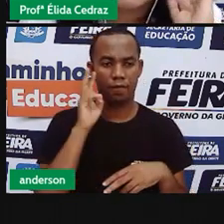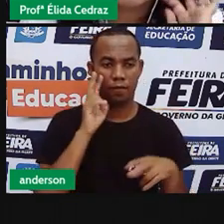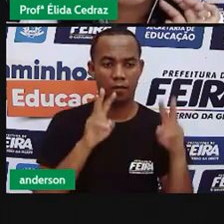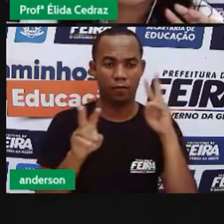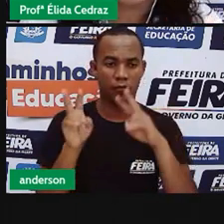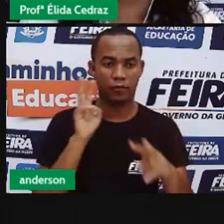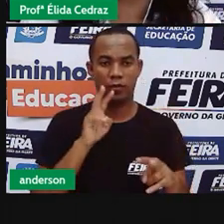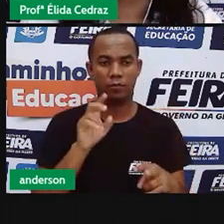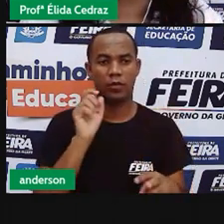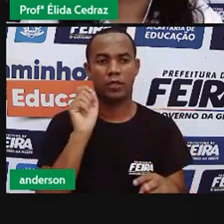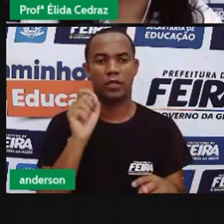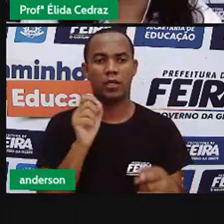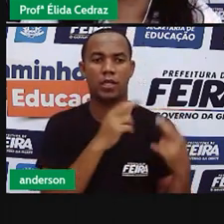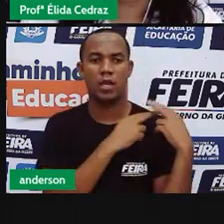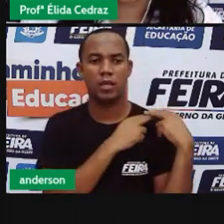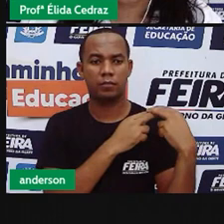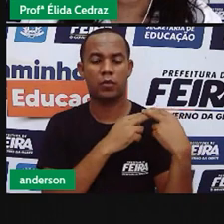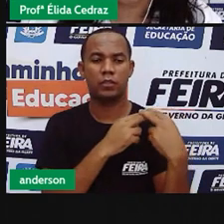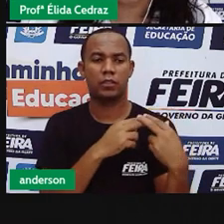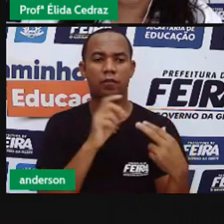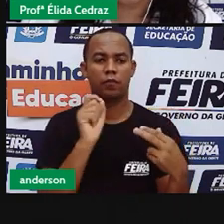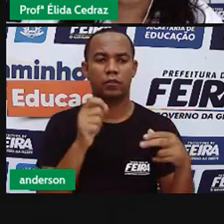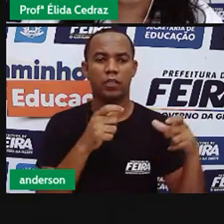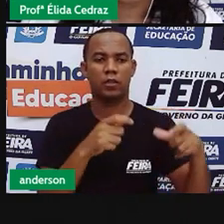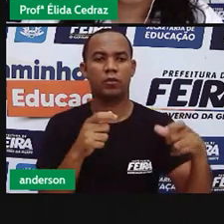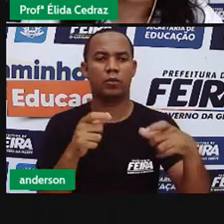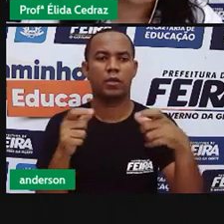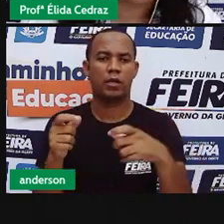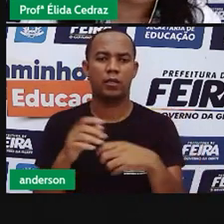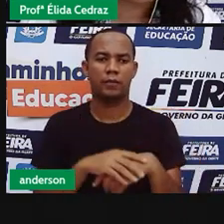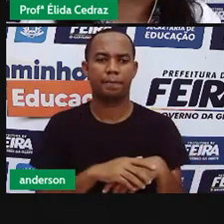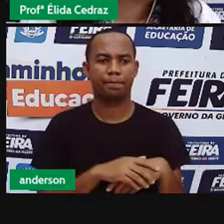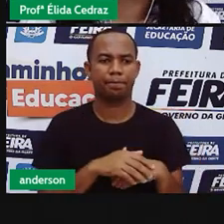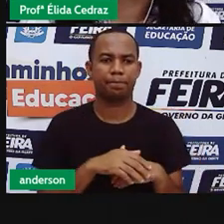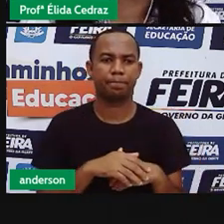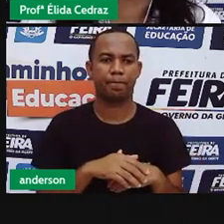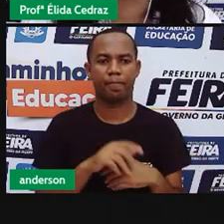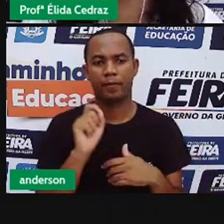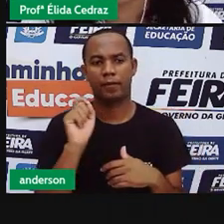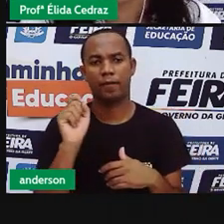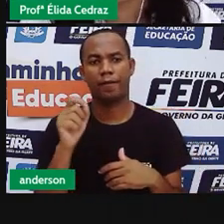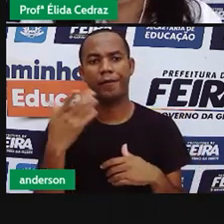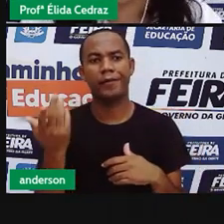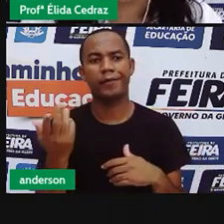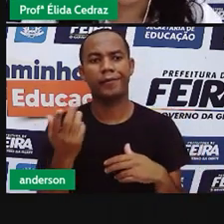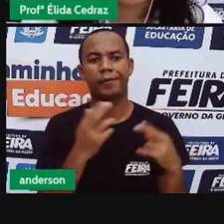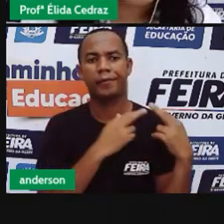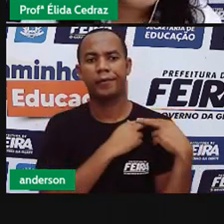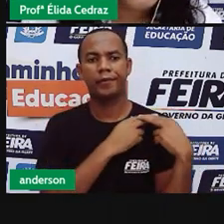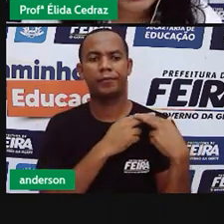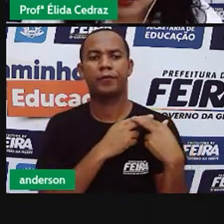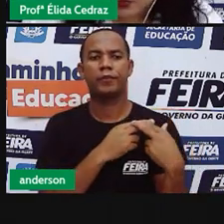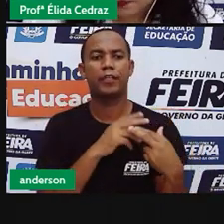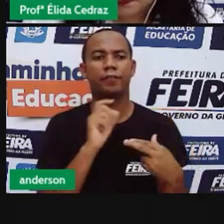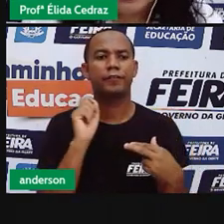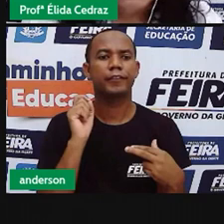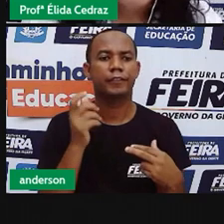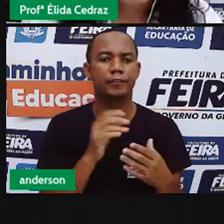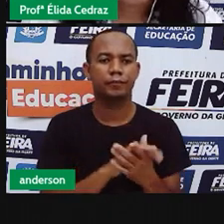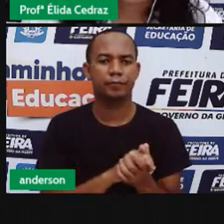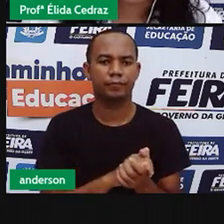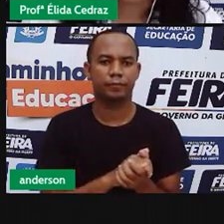quem são os responsáveis pelos espaços públicos. Então, quem são os responsáveis pela manutenção das ruas?